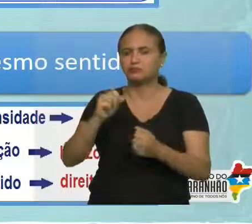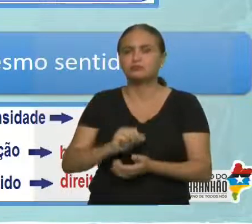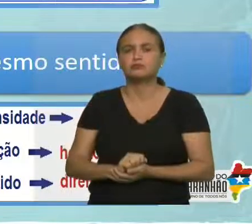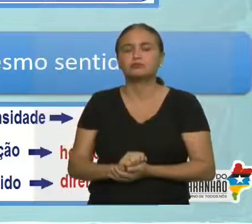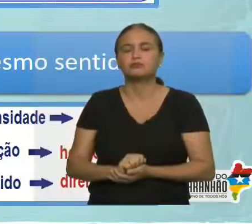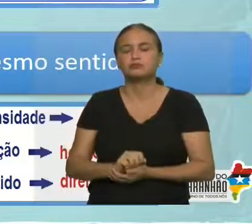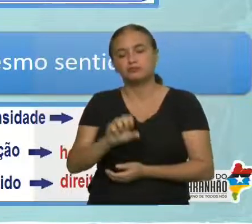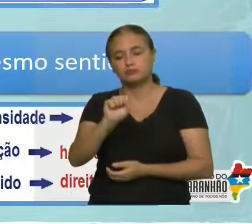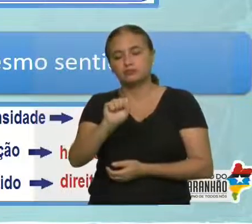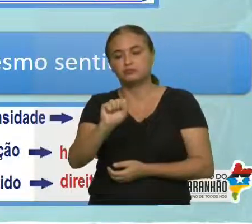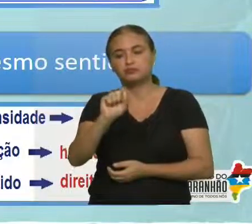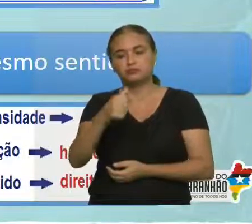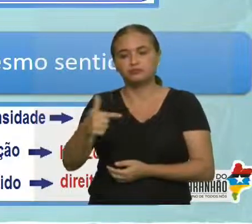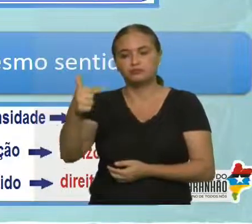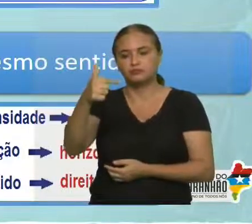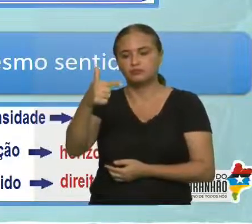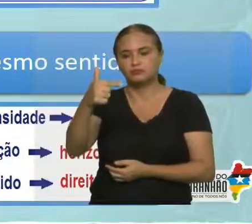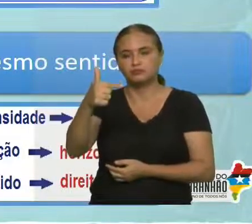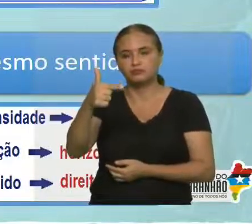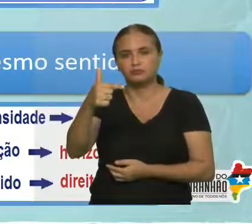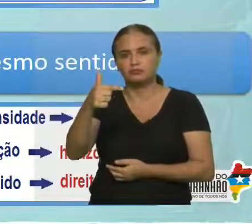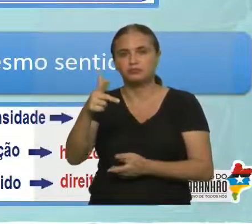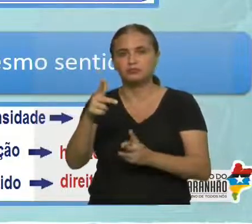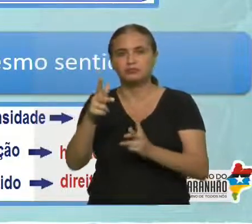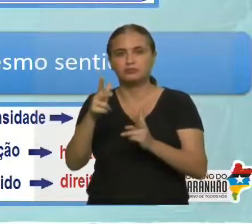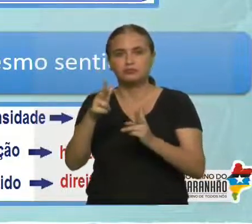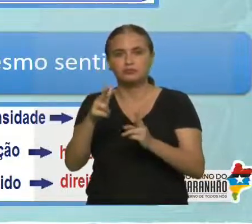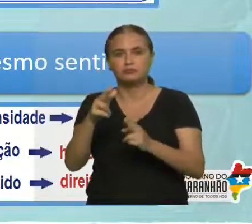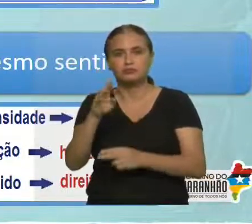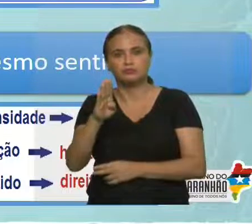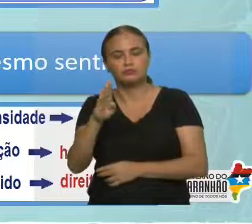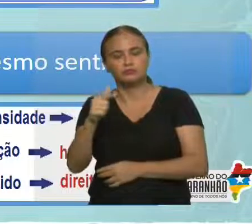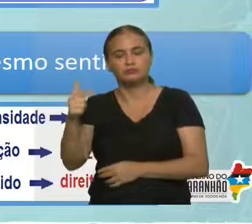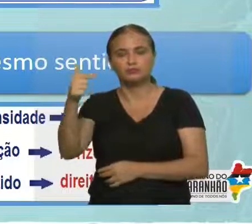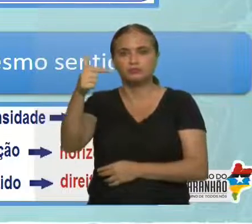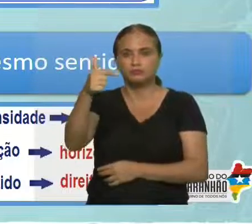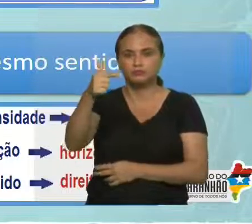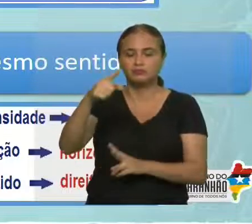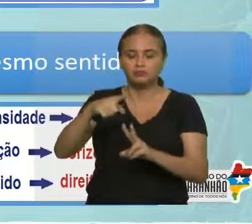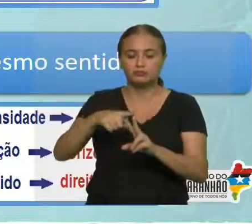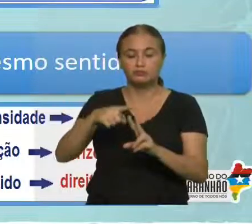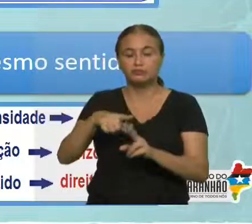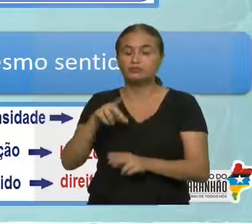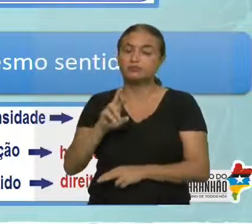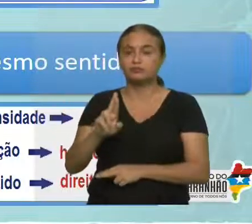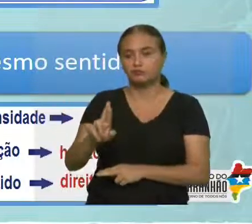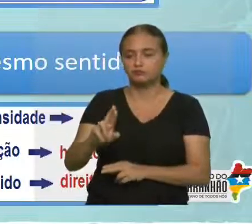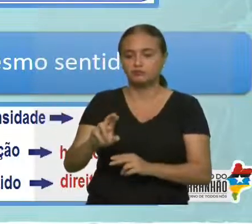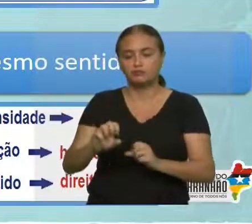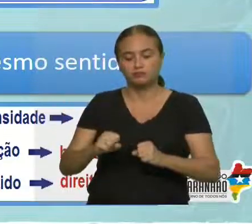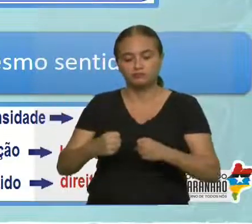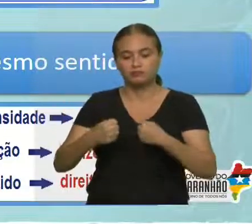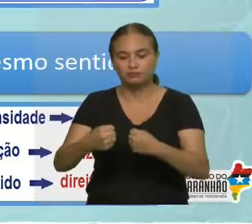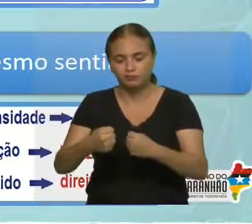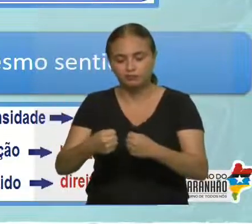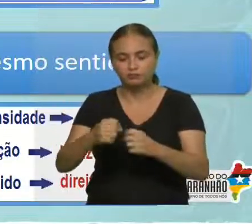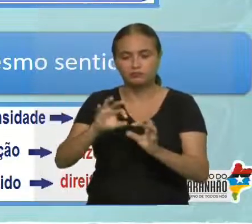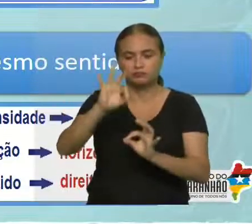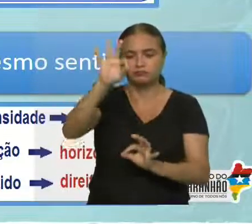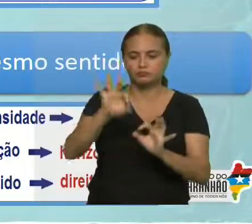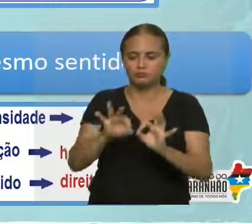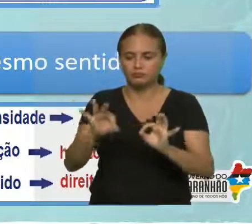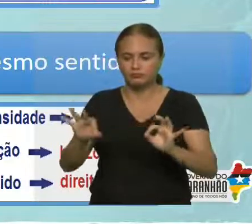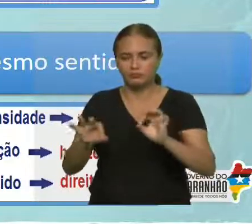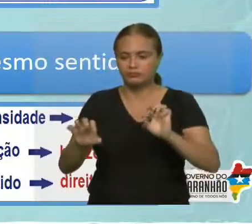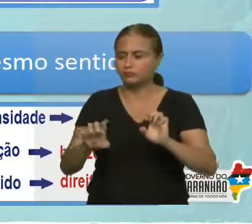Então, S² é igual a A² mais B², e você vai ter o seu vetor resultante em intensidade, direção e sentido. Então, intensidade,